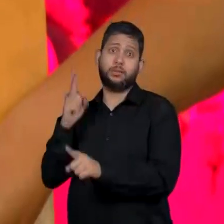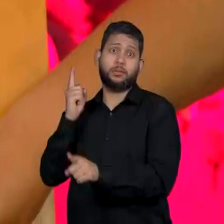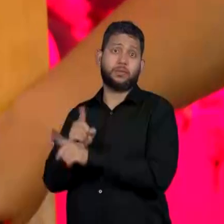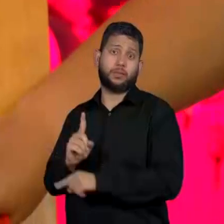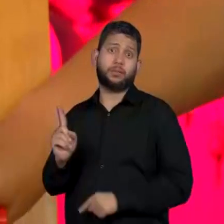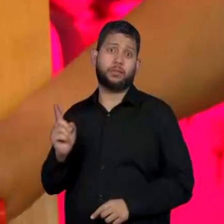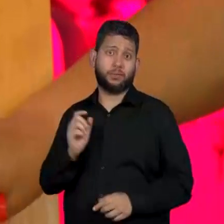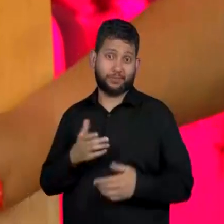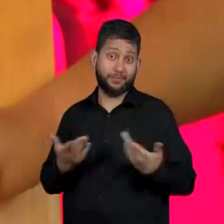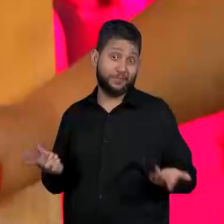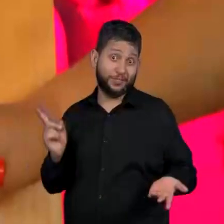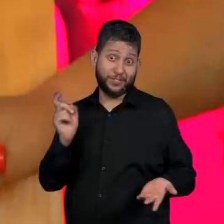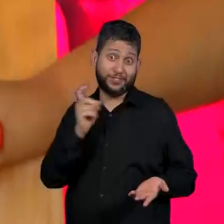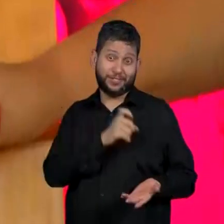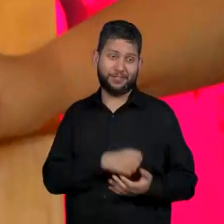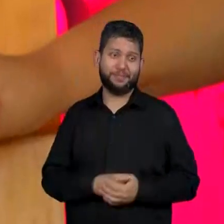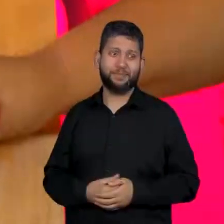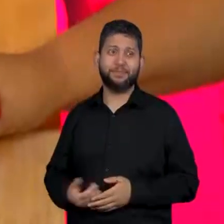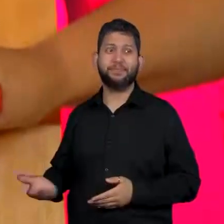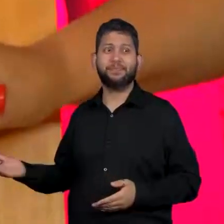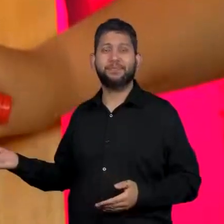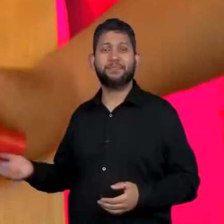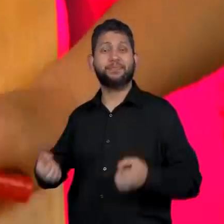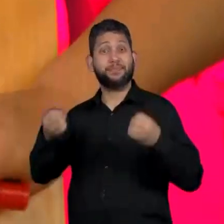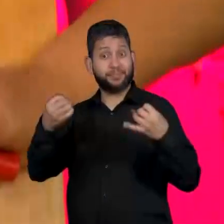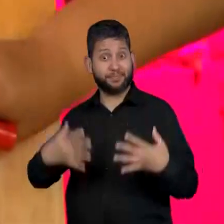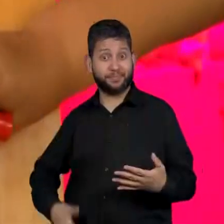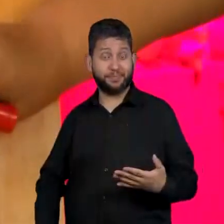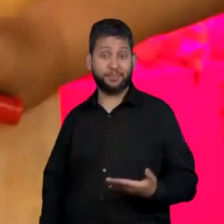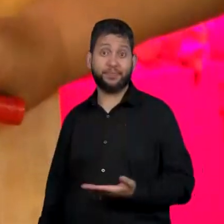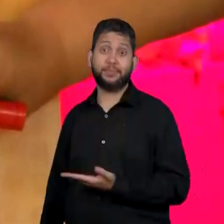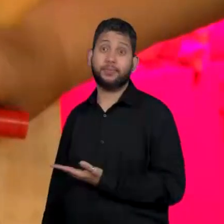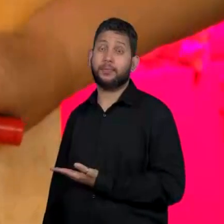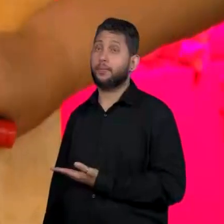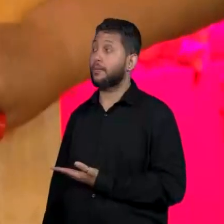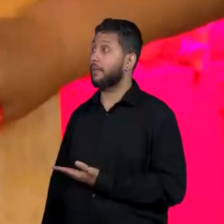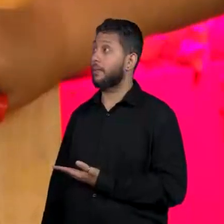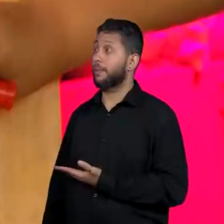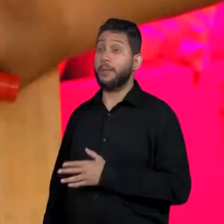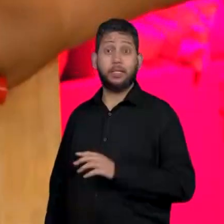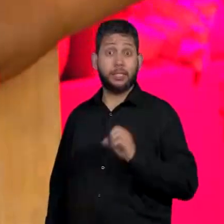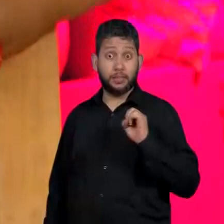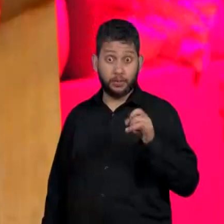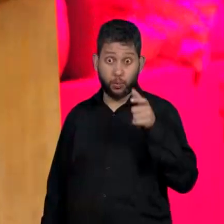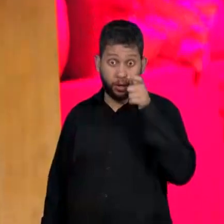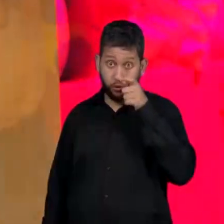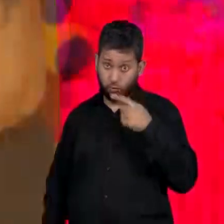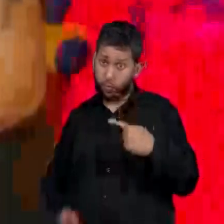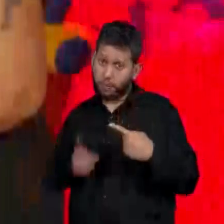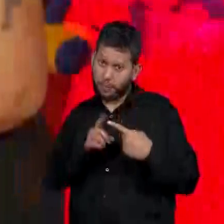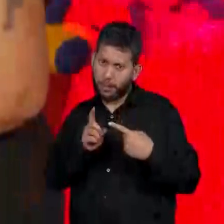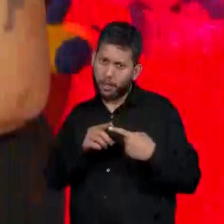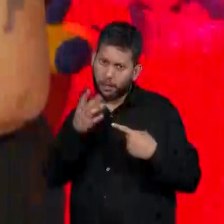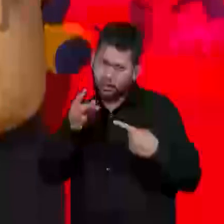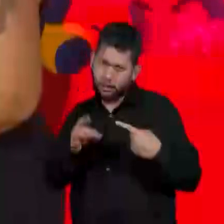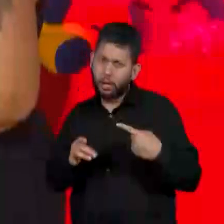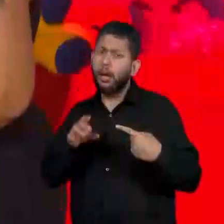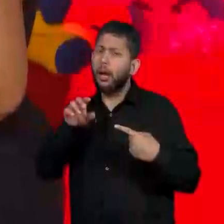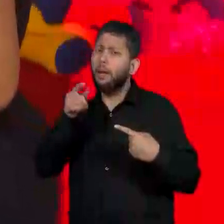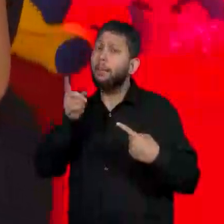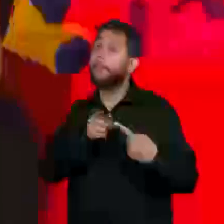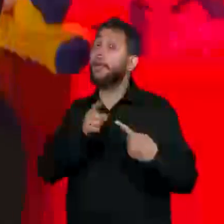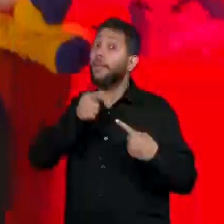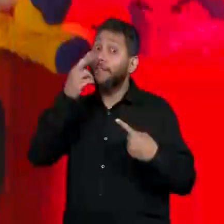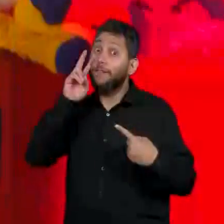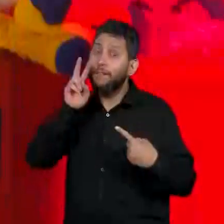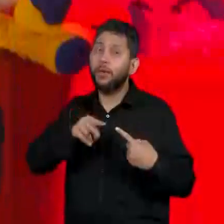eu vou fechar, dentro de toda a explicação, lembrando, gente, se você não assistiu a primeira aula com detalhamento, pega lá que você vai